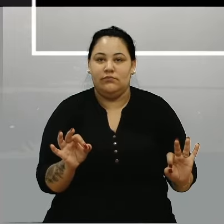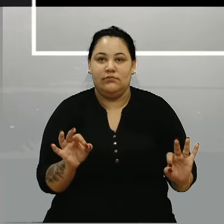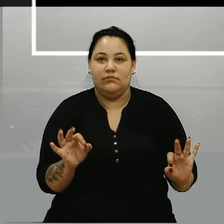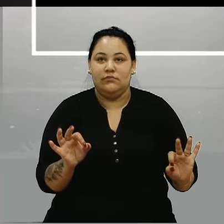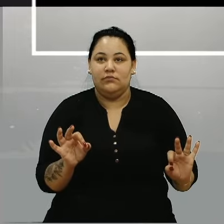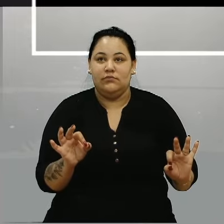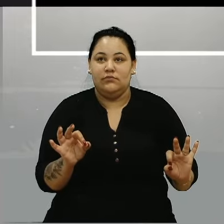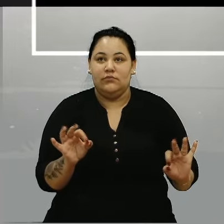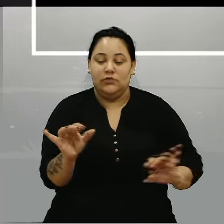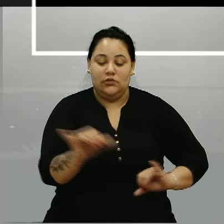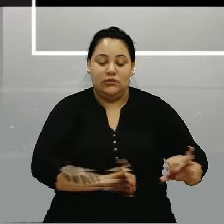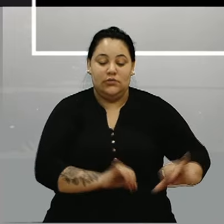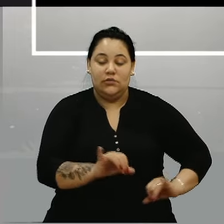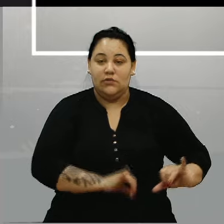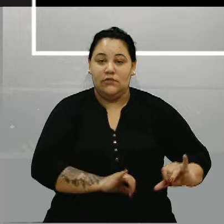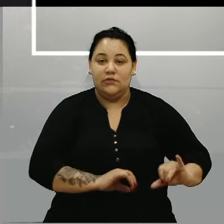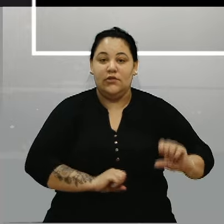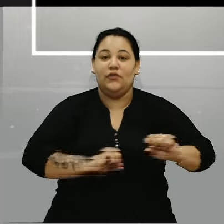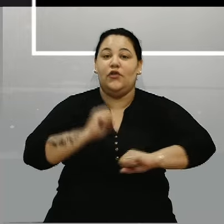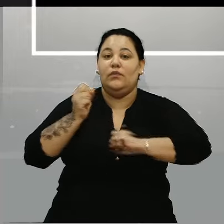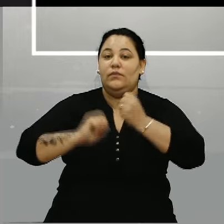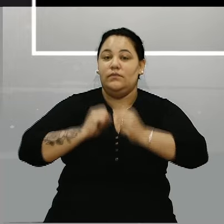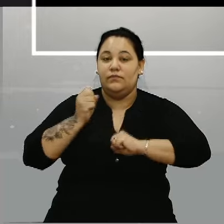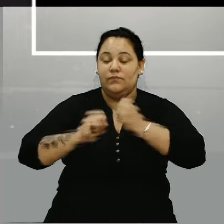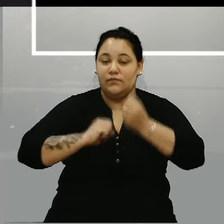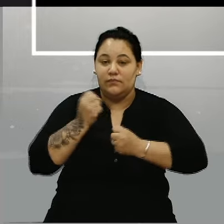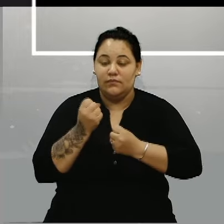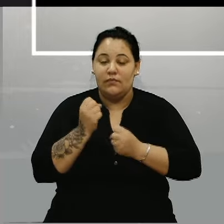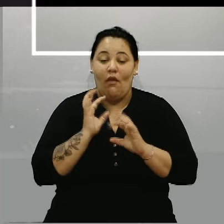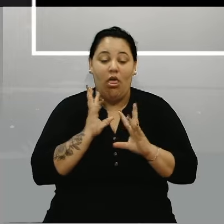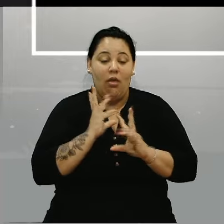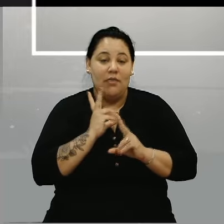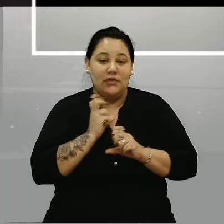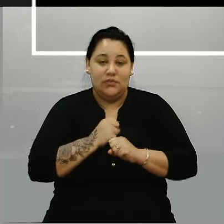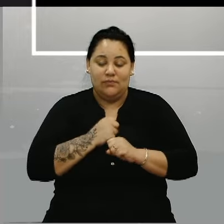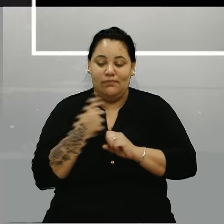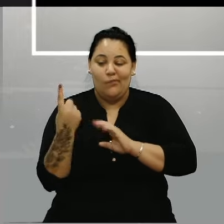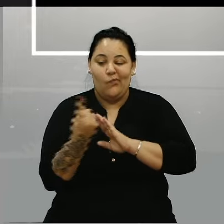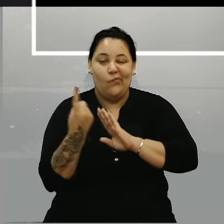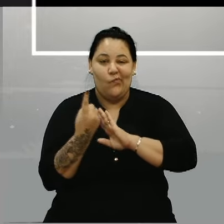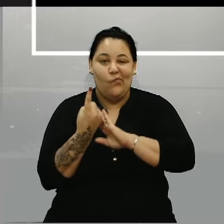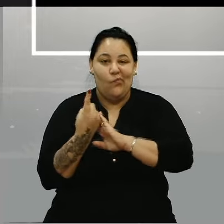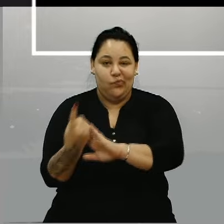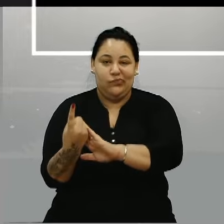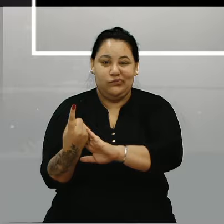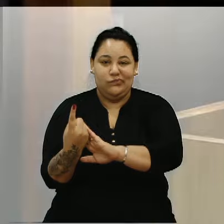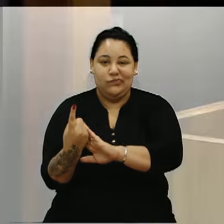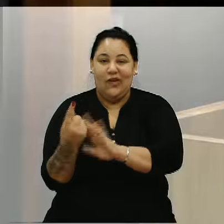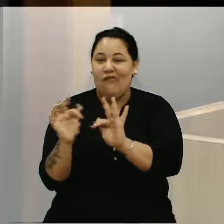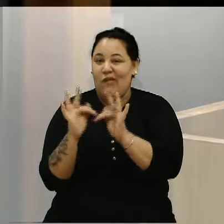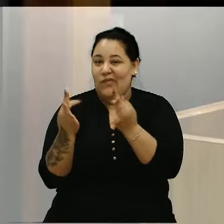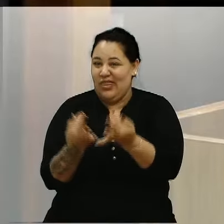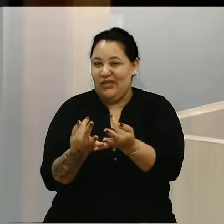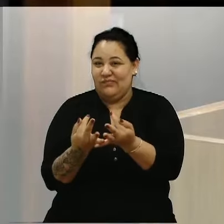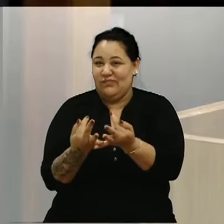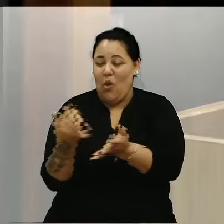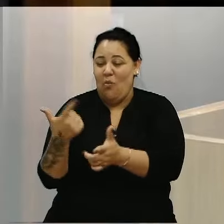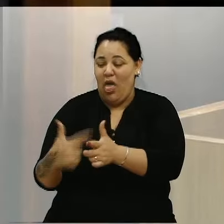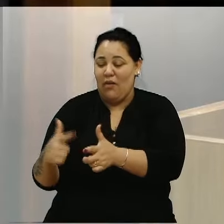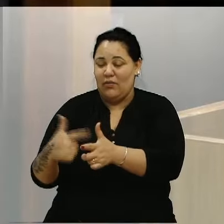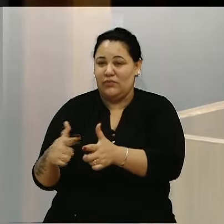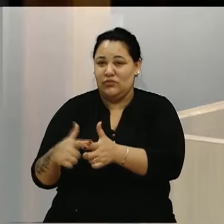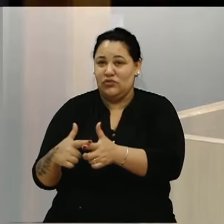Depressão Isolamento social Familiar E amargura Por meio da mensagem do